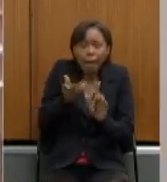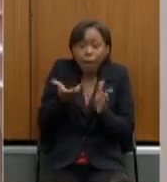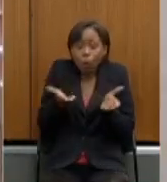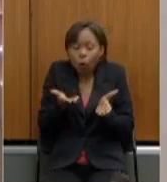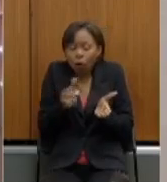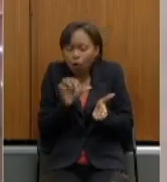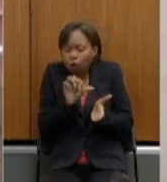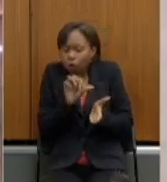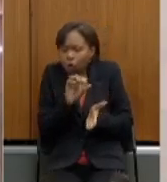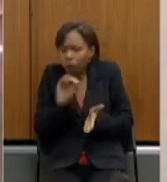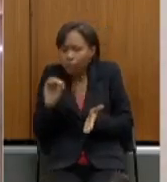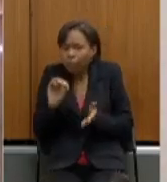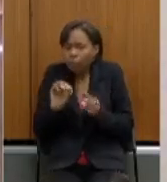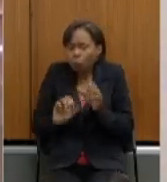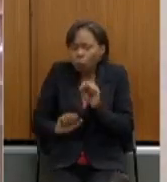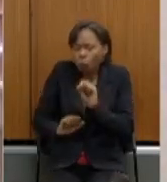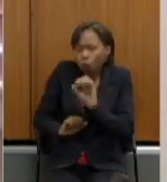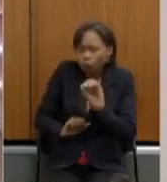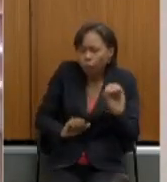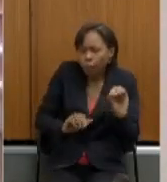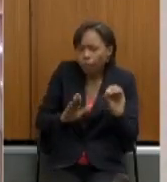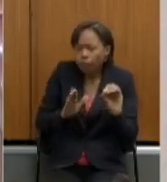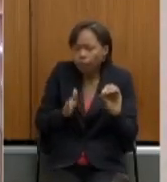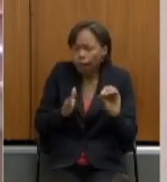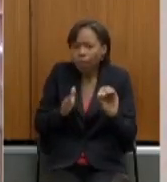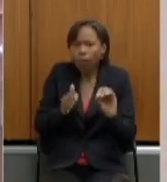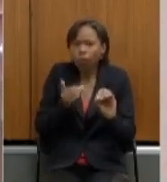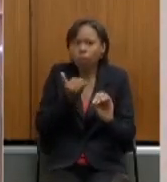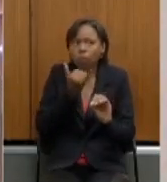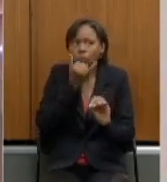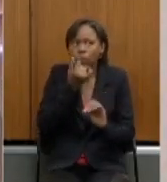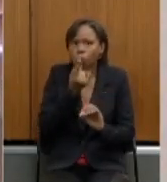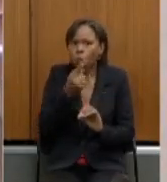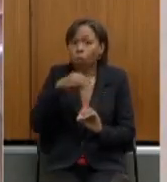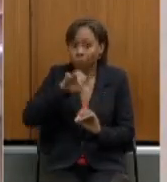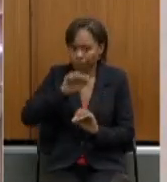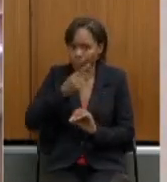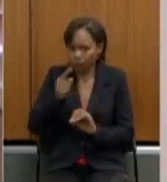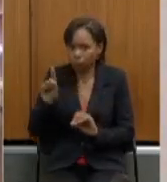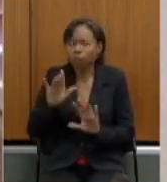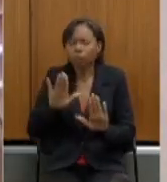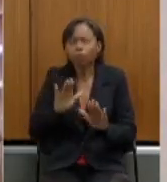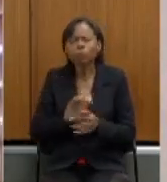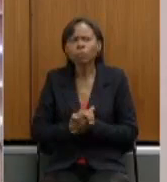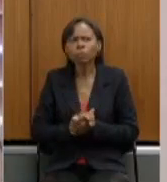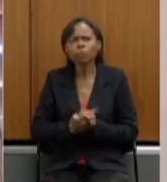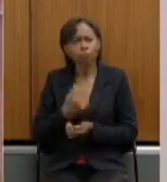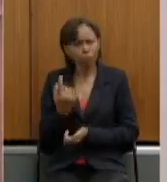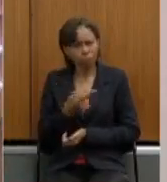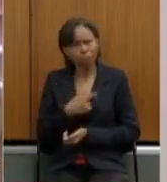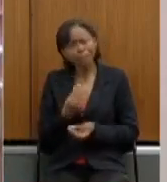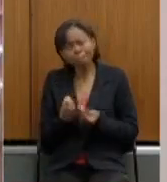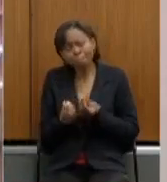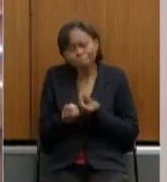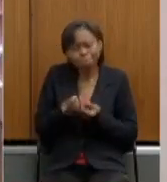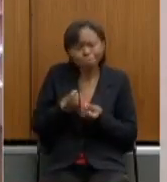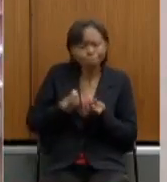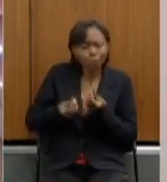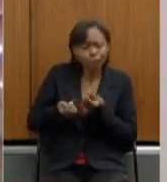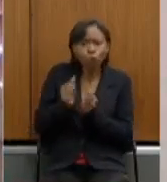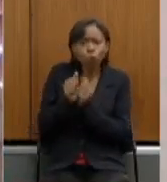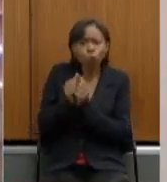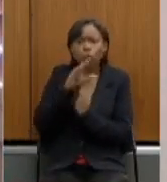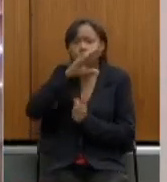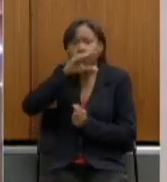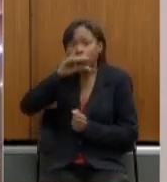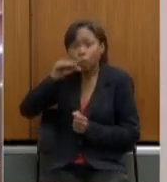800 milhões então um bilhão perdão então nós mesmo assim a gente sensibilizou junto com os servidores